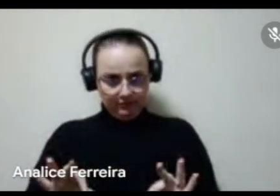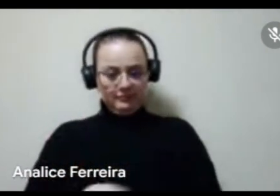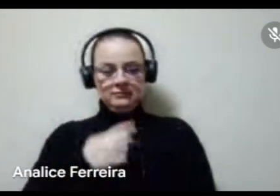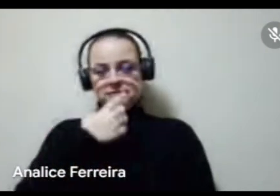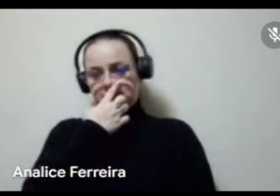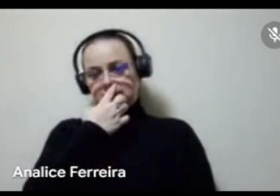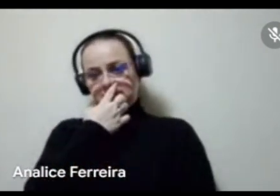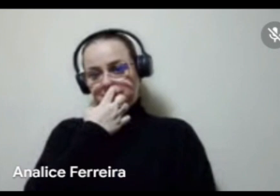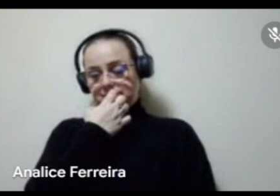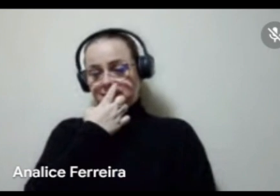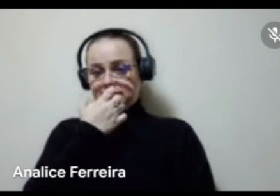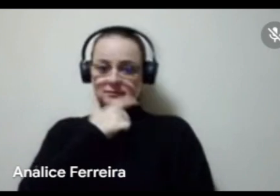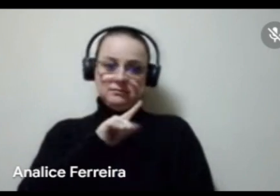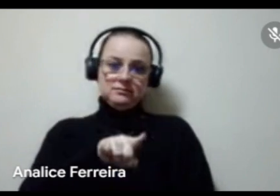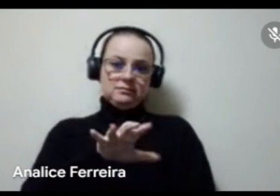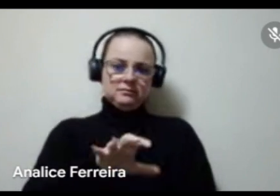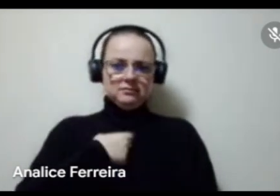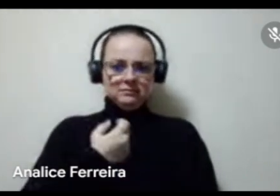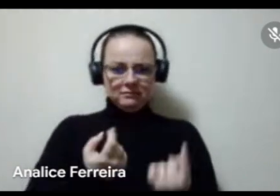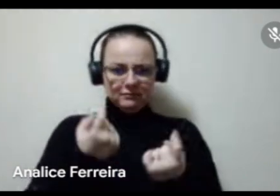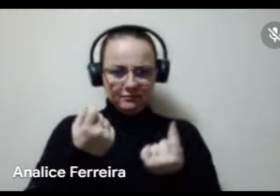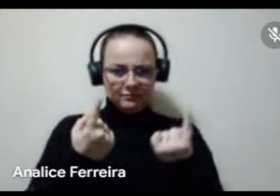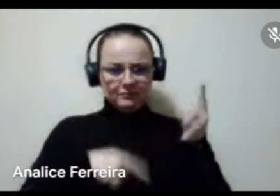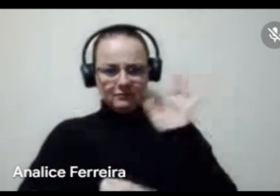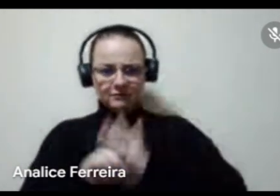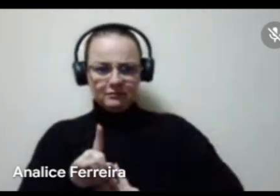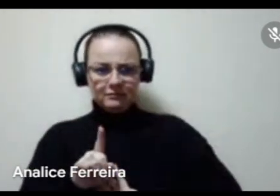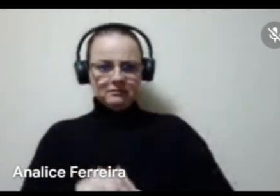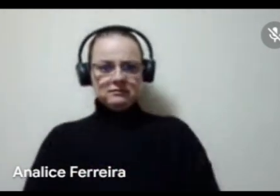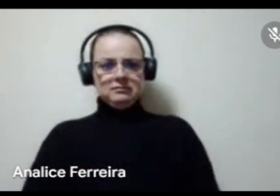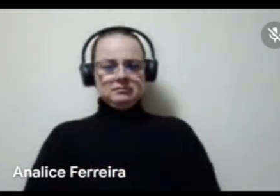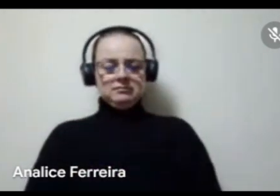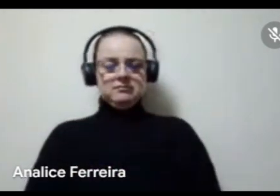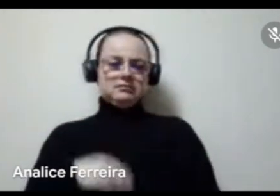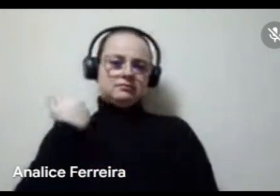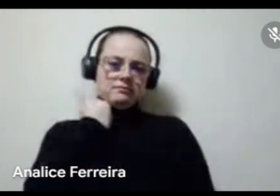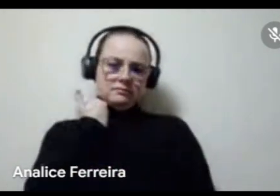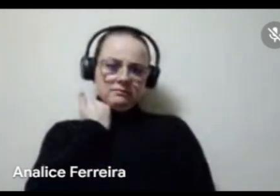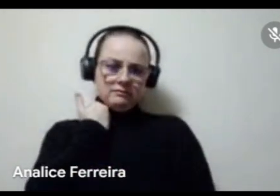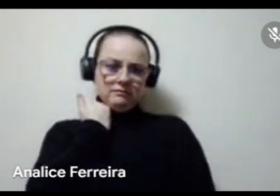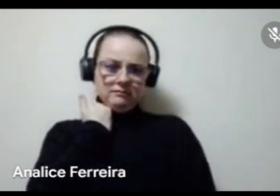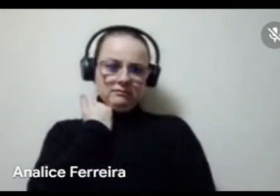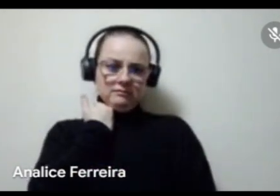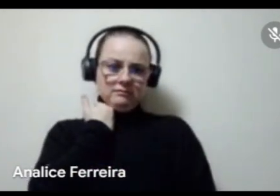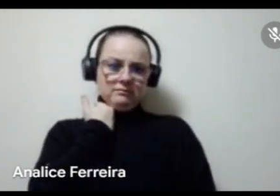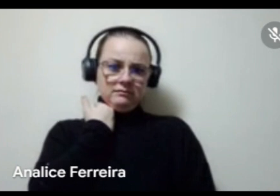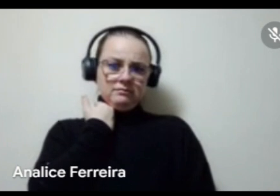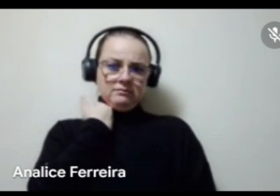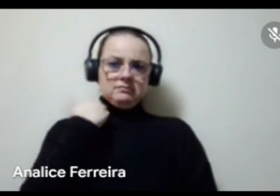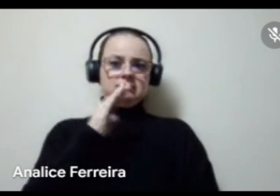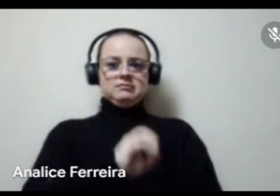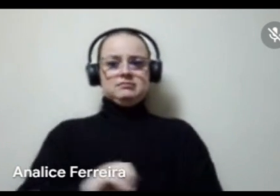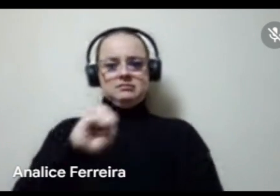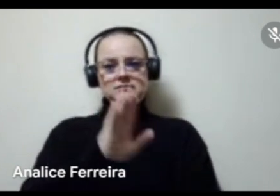Acho que é isso. Temos mais alguém? Temos mais alguma pergunta no, no chat? Ótima, ótima contribuição,